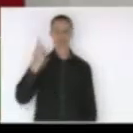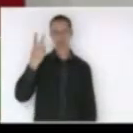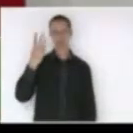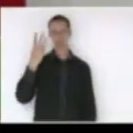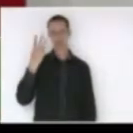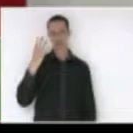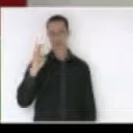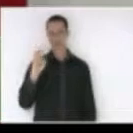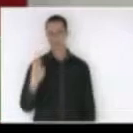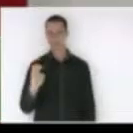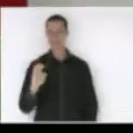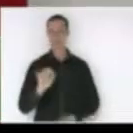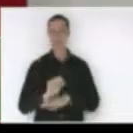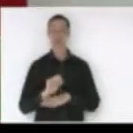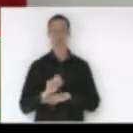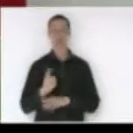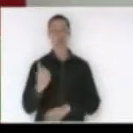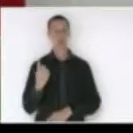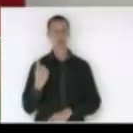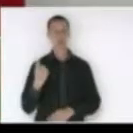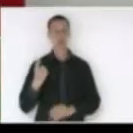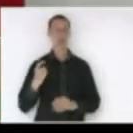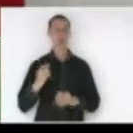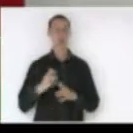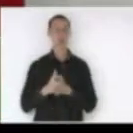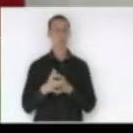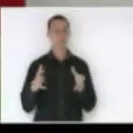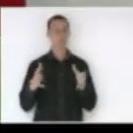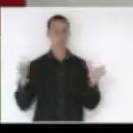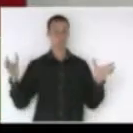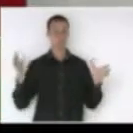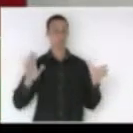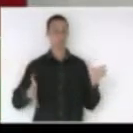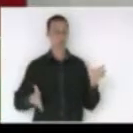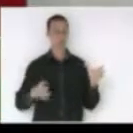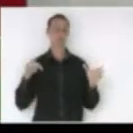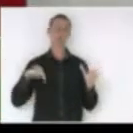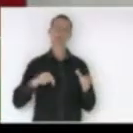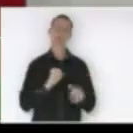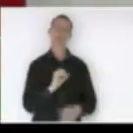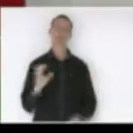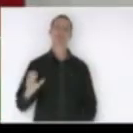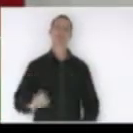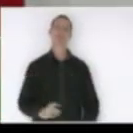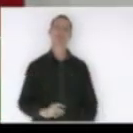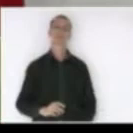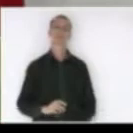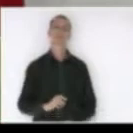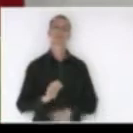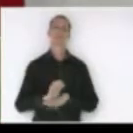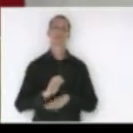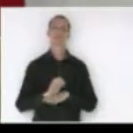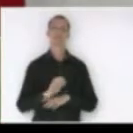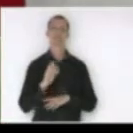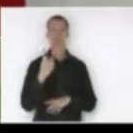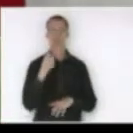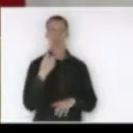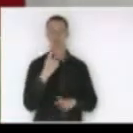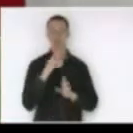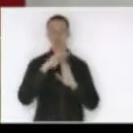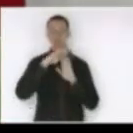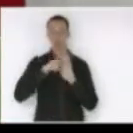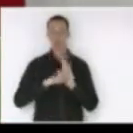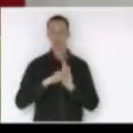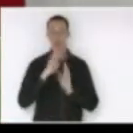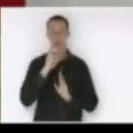que cresceu de produção enquanto o estado de Goiás caiu 5